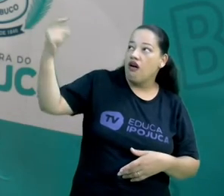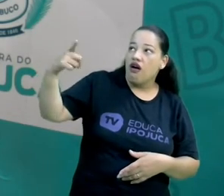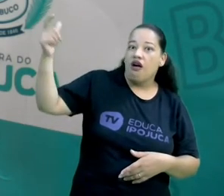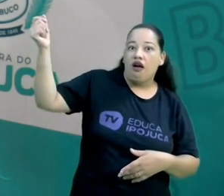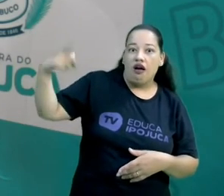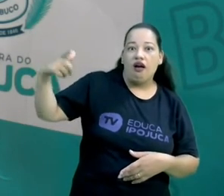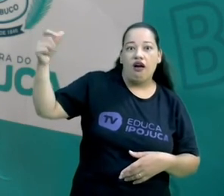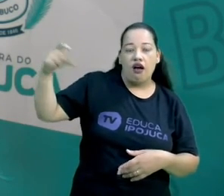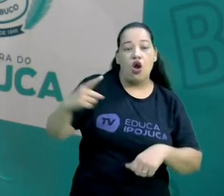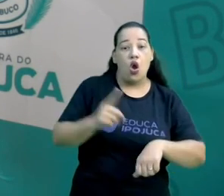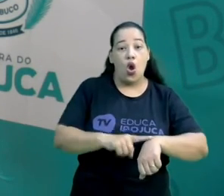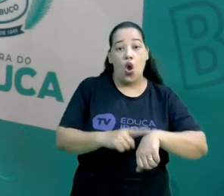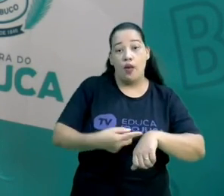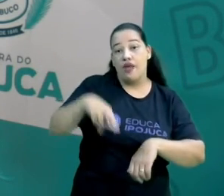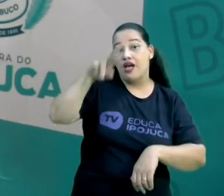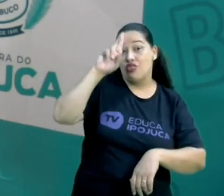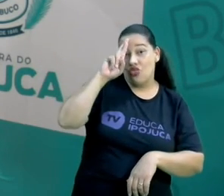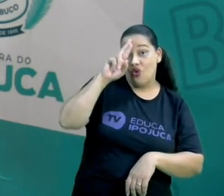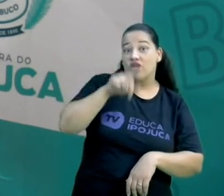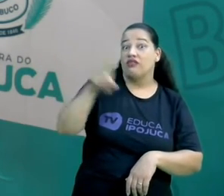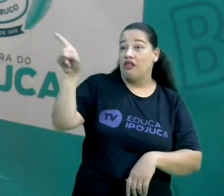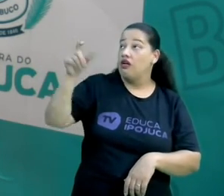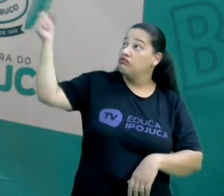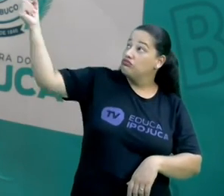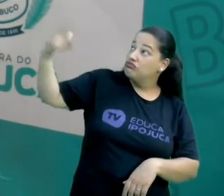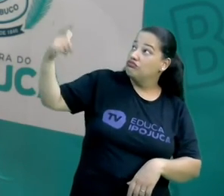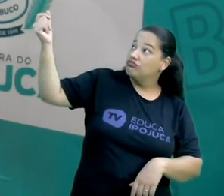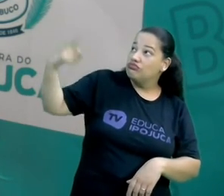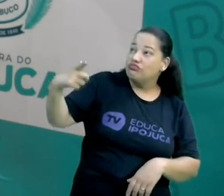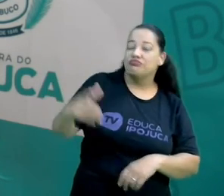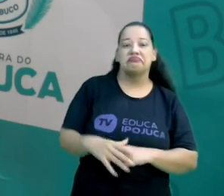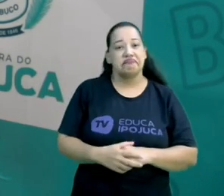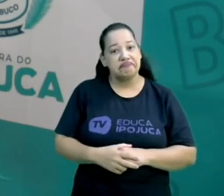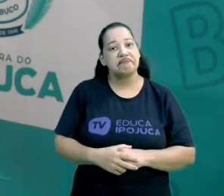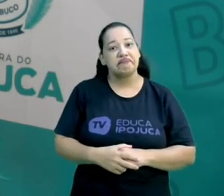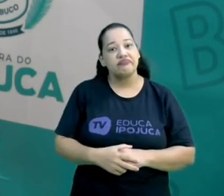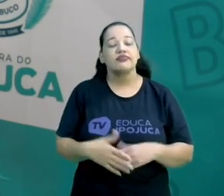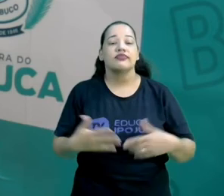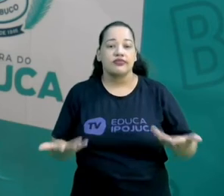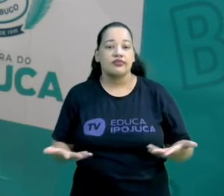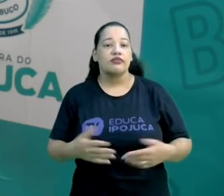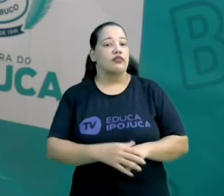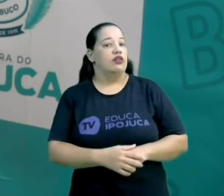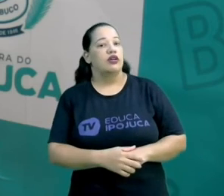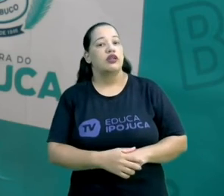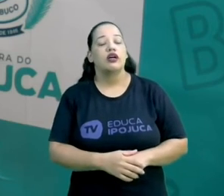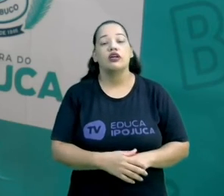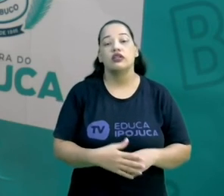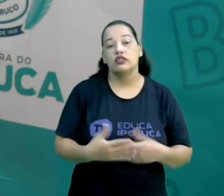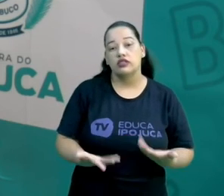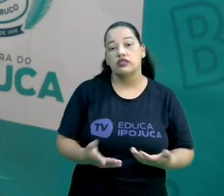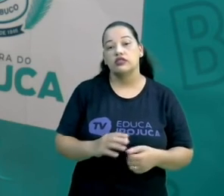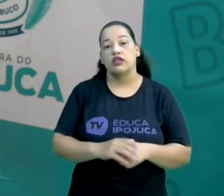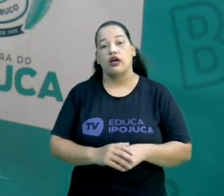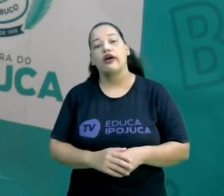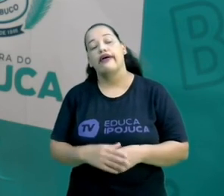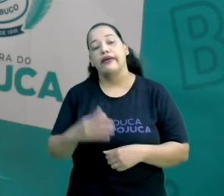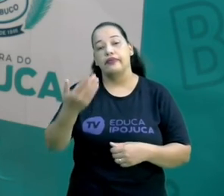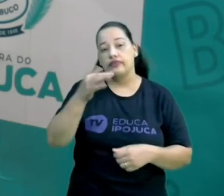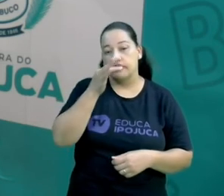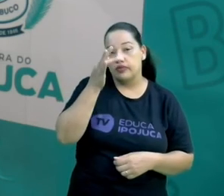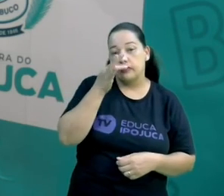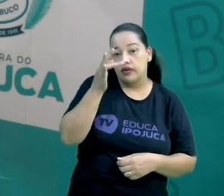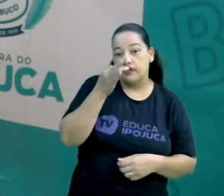lá no céu, iluminando todo mundo. A primavera, depois do inverno, antes do verão,